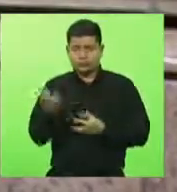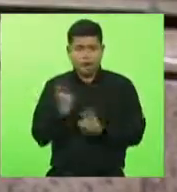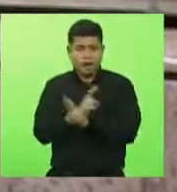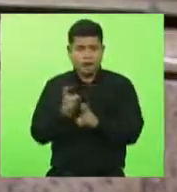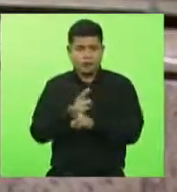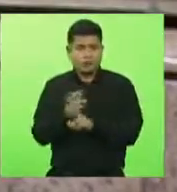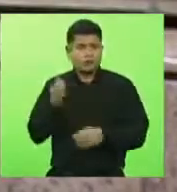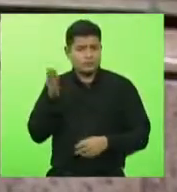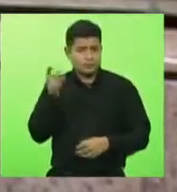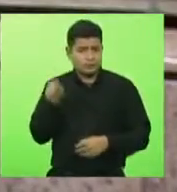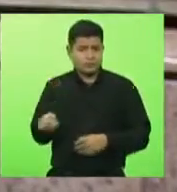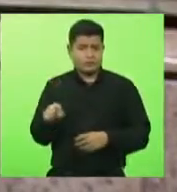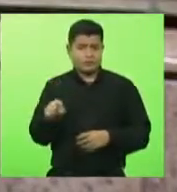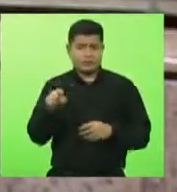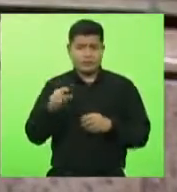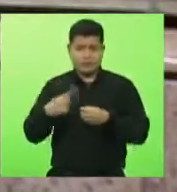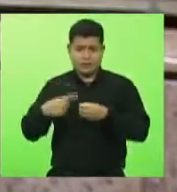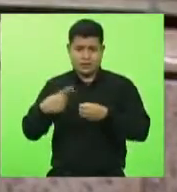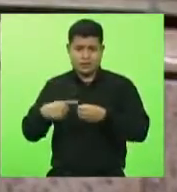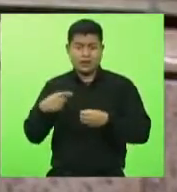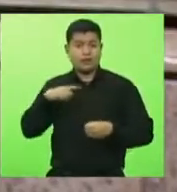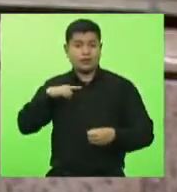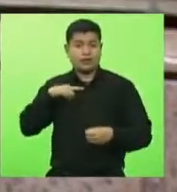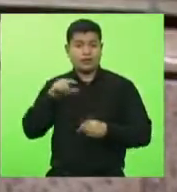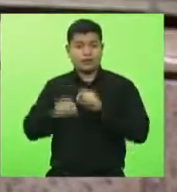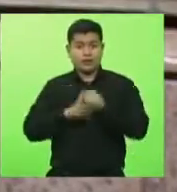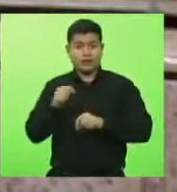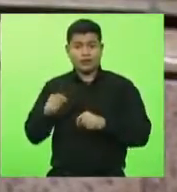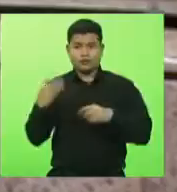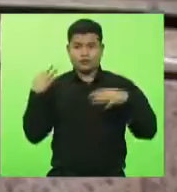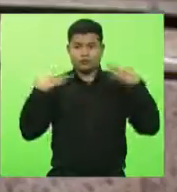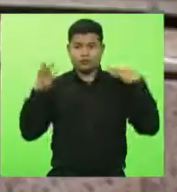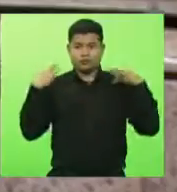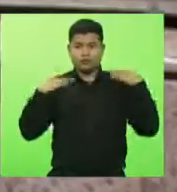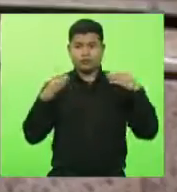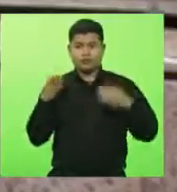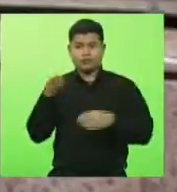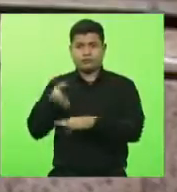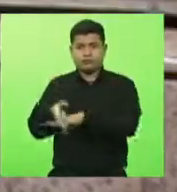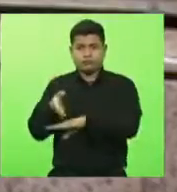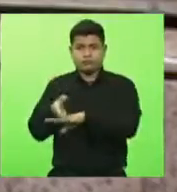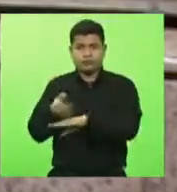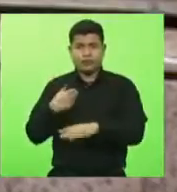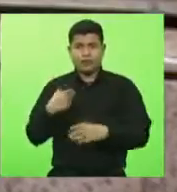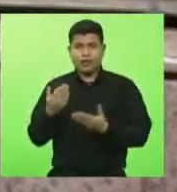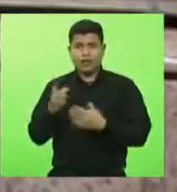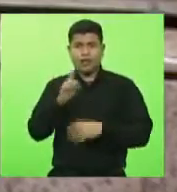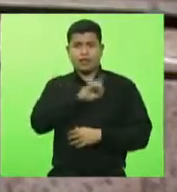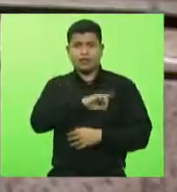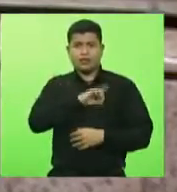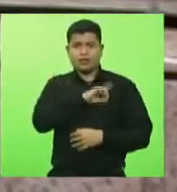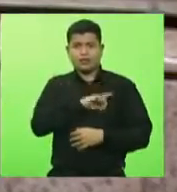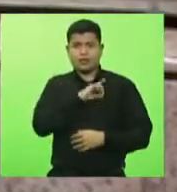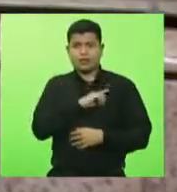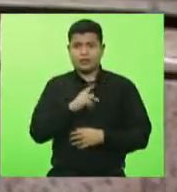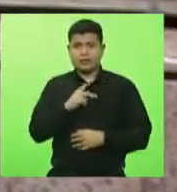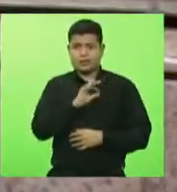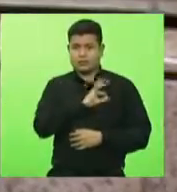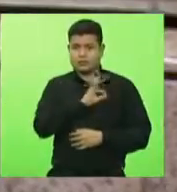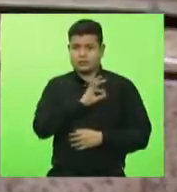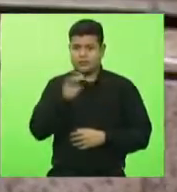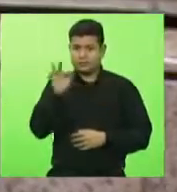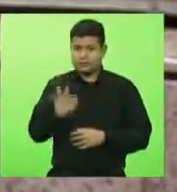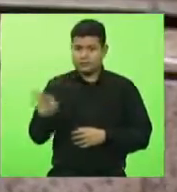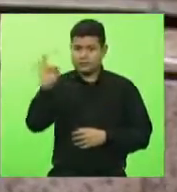um local que é para os turistas, que antigamente ficavam em frente à delegacia da Polícia Federal lá para fazer